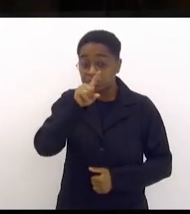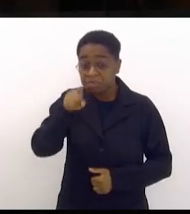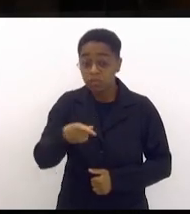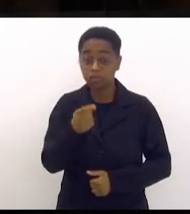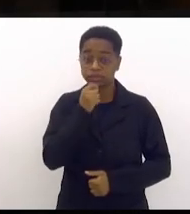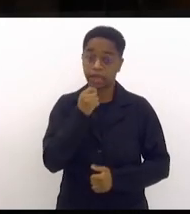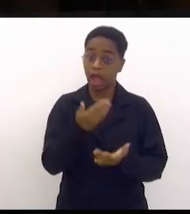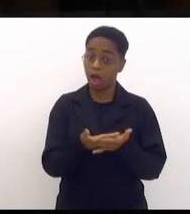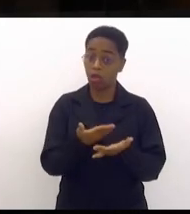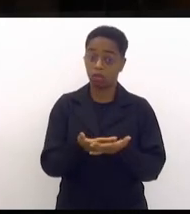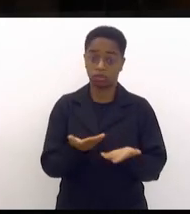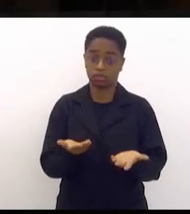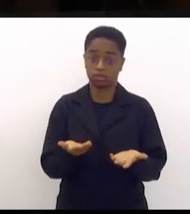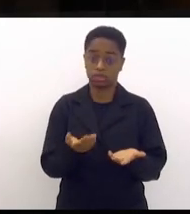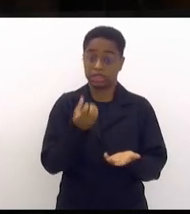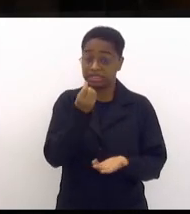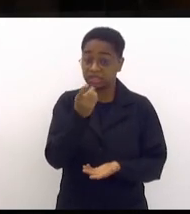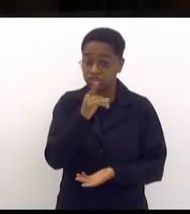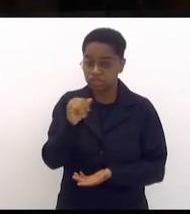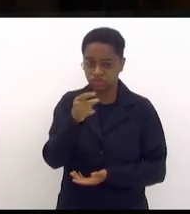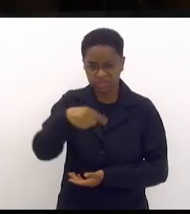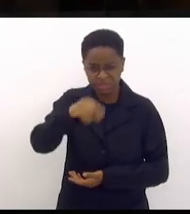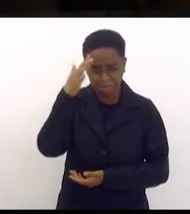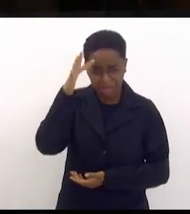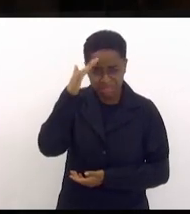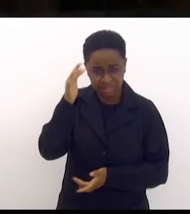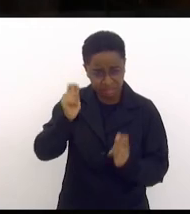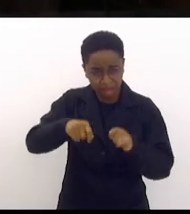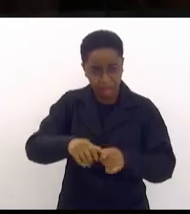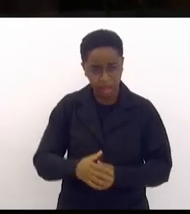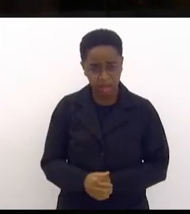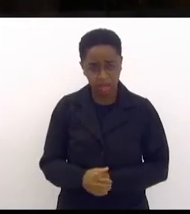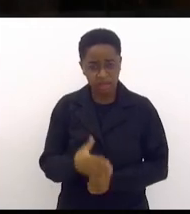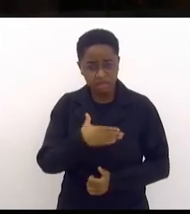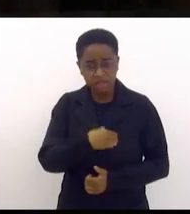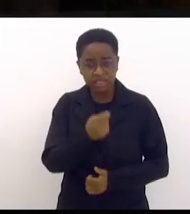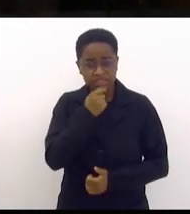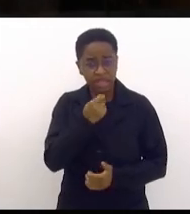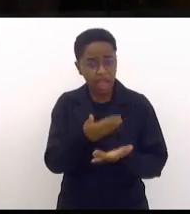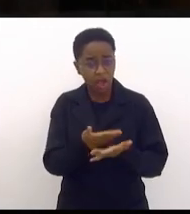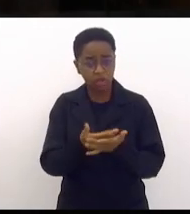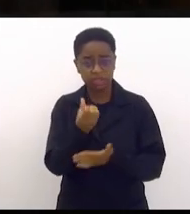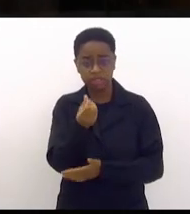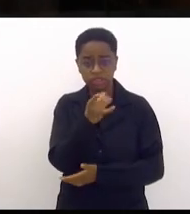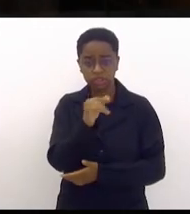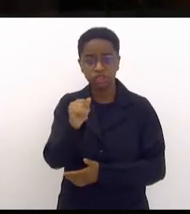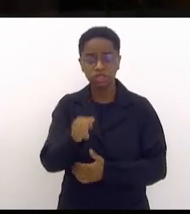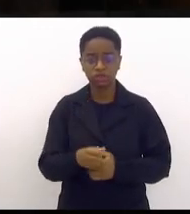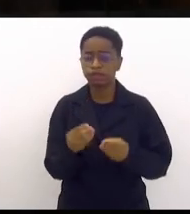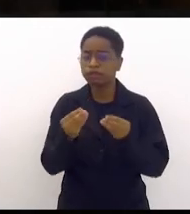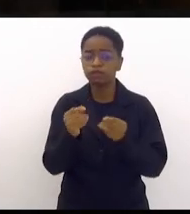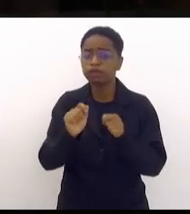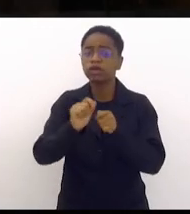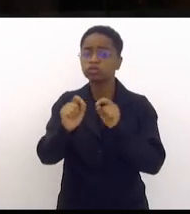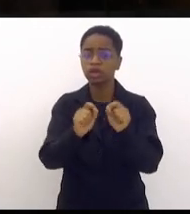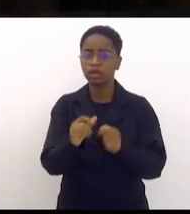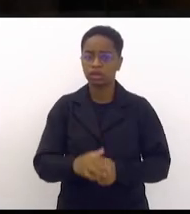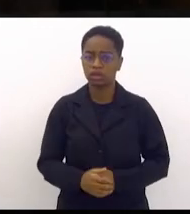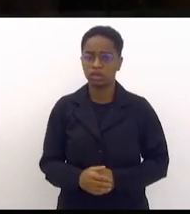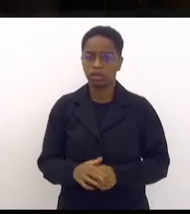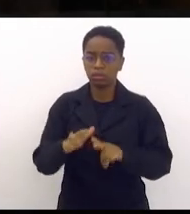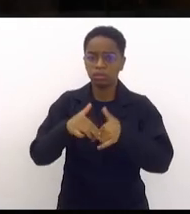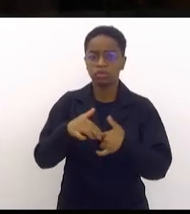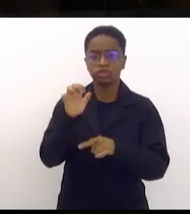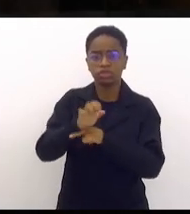aulas durante seis dias. Alguém aqui imagina seu filho ficando sem aula seis dias por causa de uma ação do